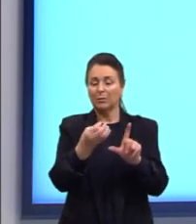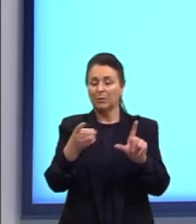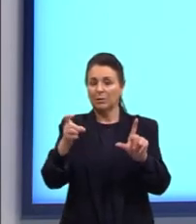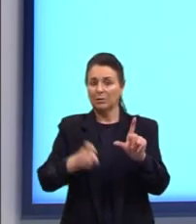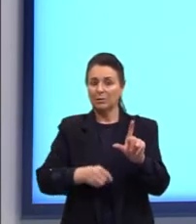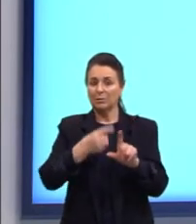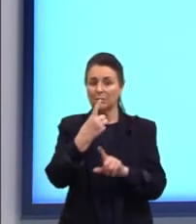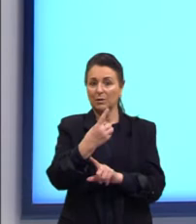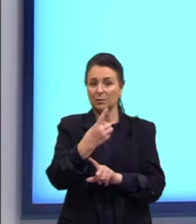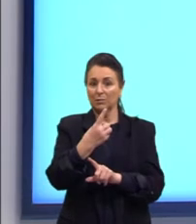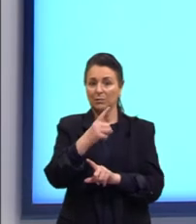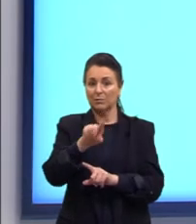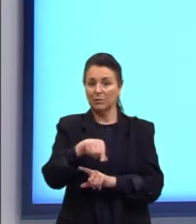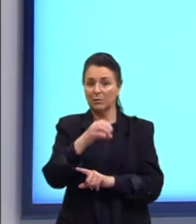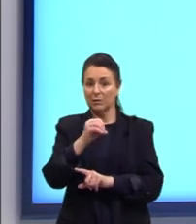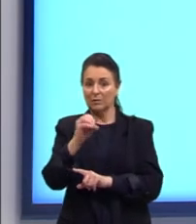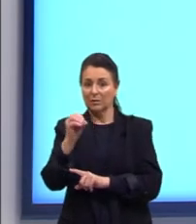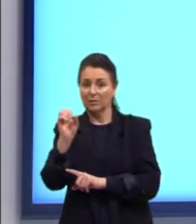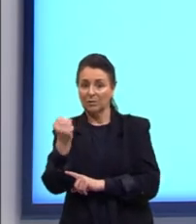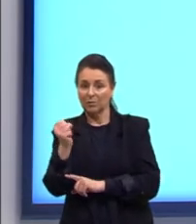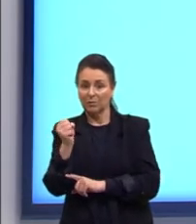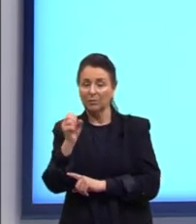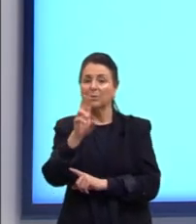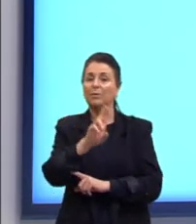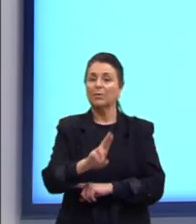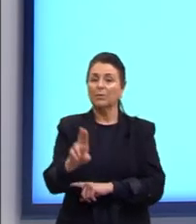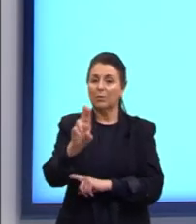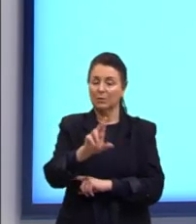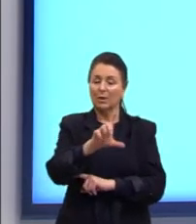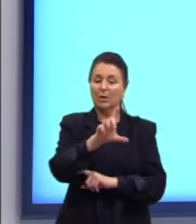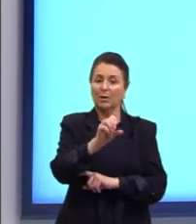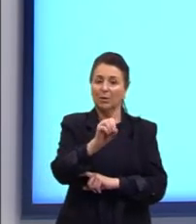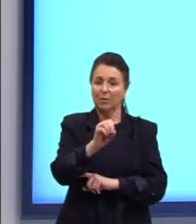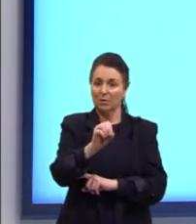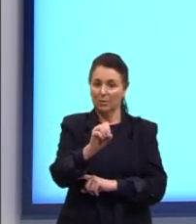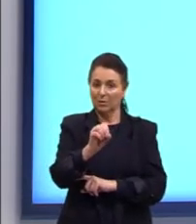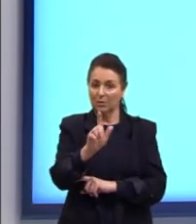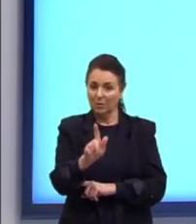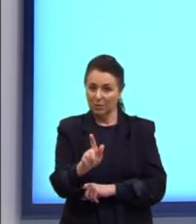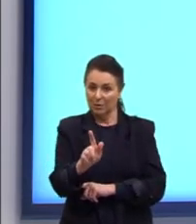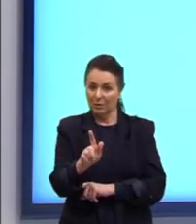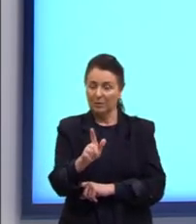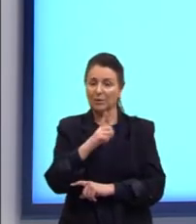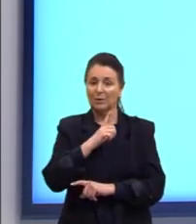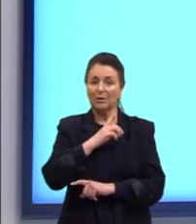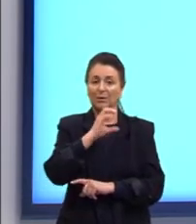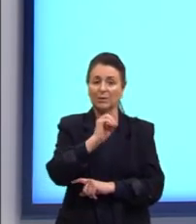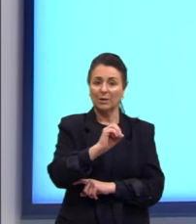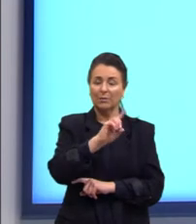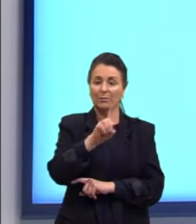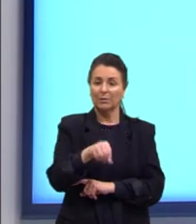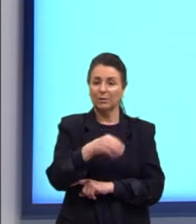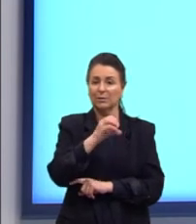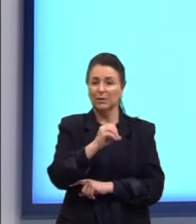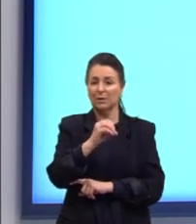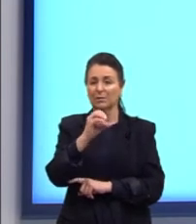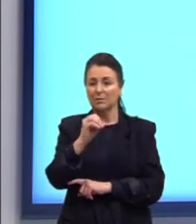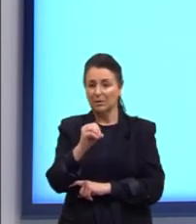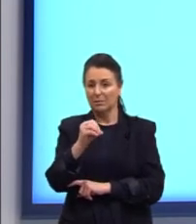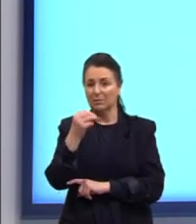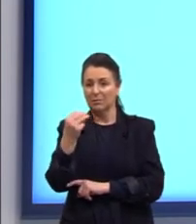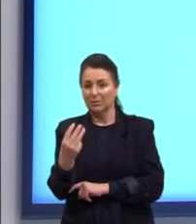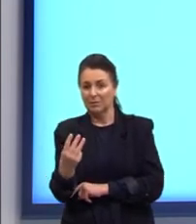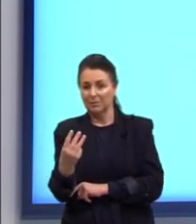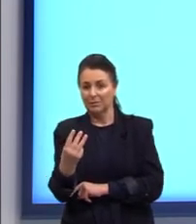1,008. E aí, aplicamos, então, o logaritmo e nós teríamos 0,003.